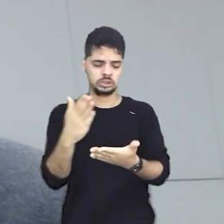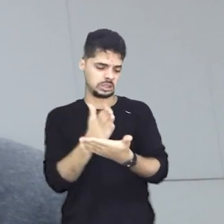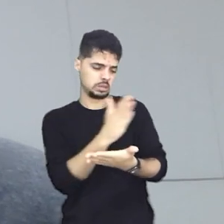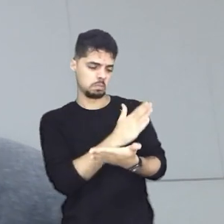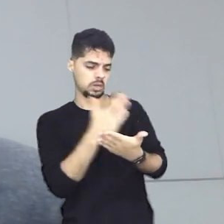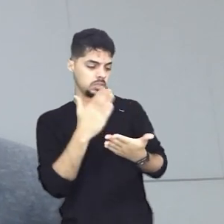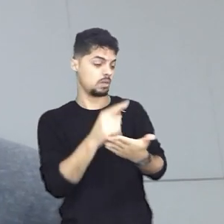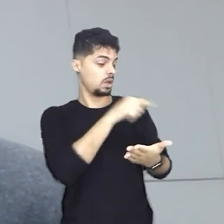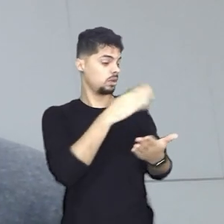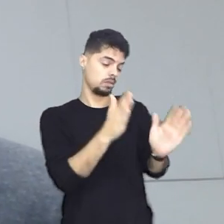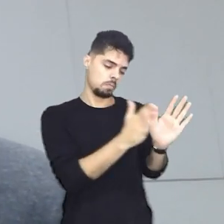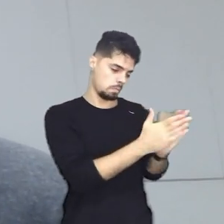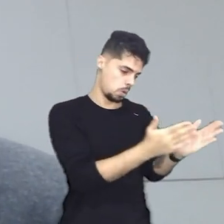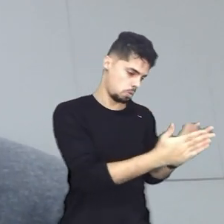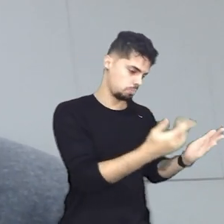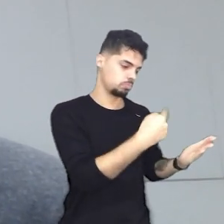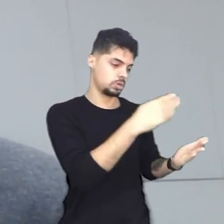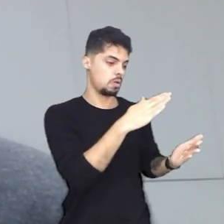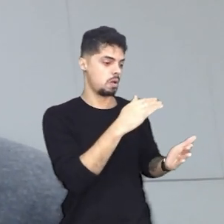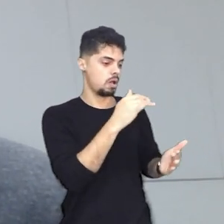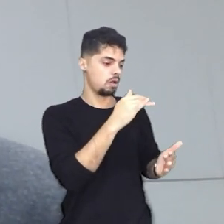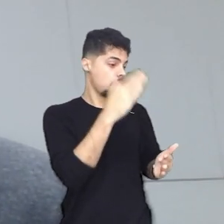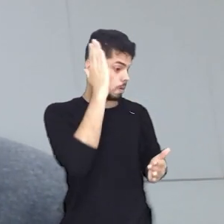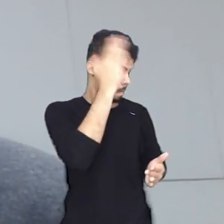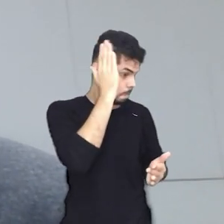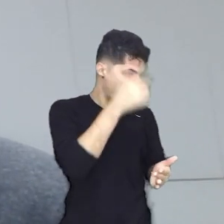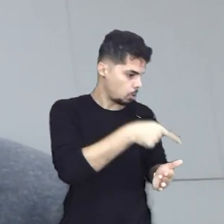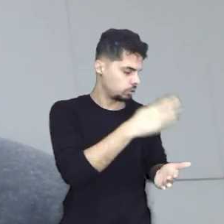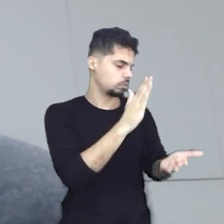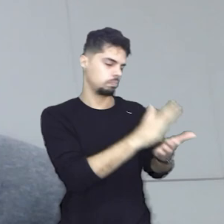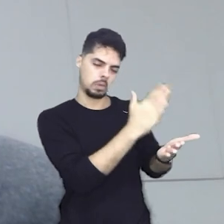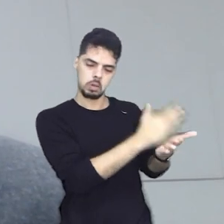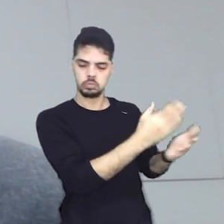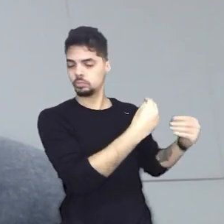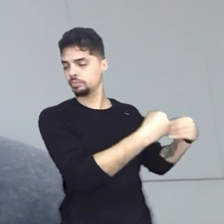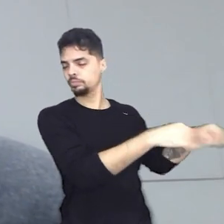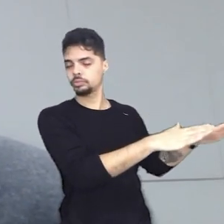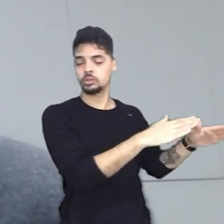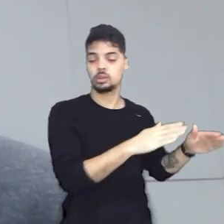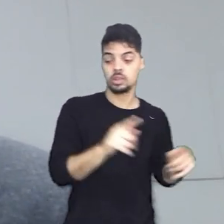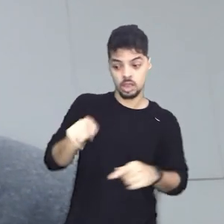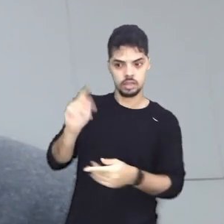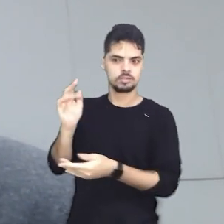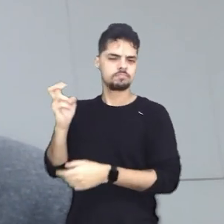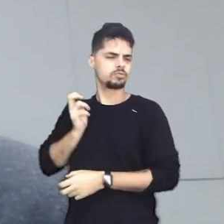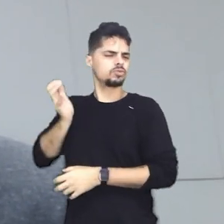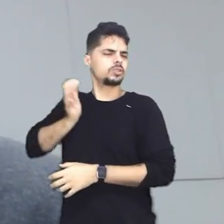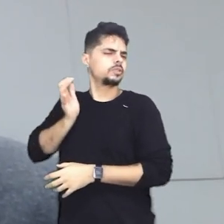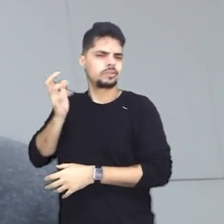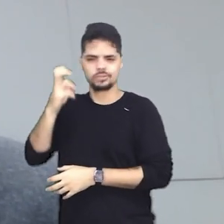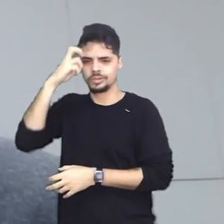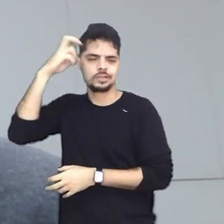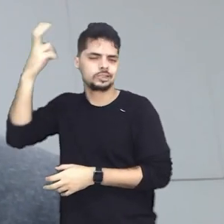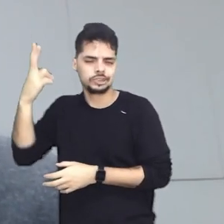1822, a proclamação da república em 1889, ou também a chamada Revolução de